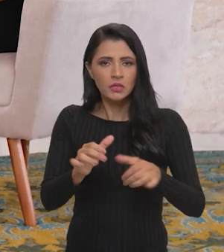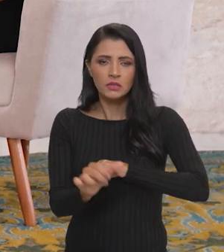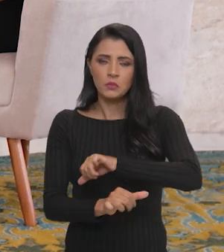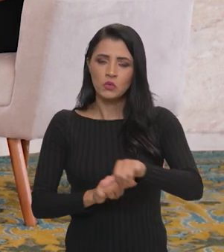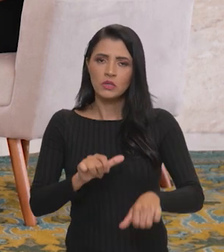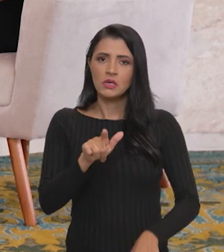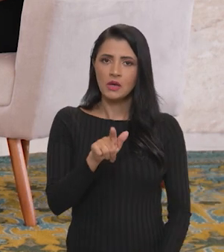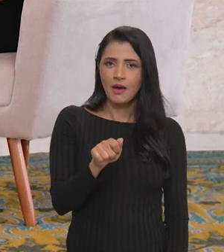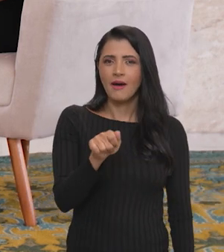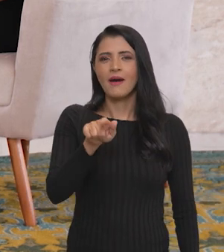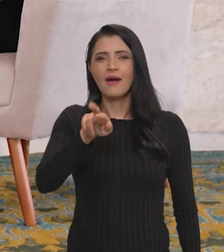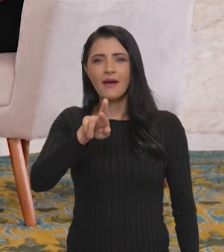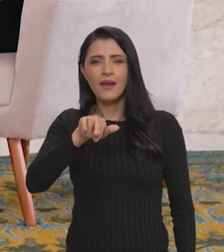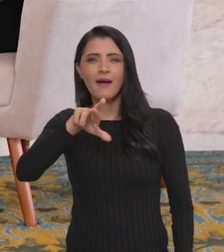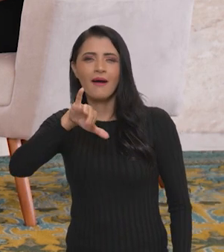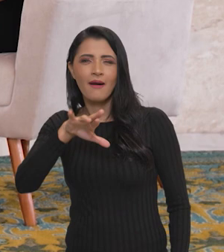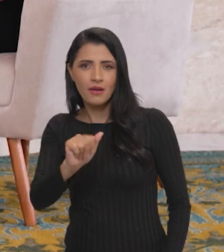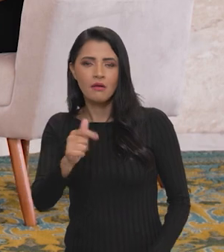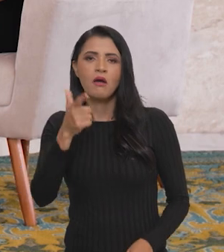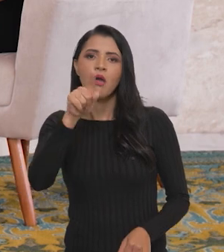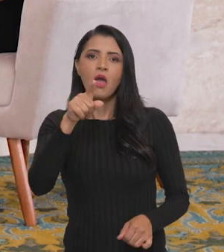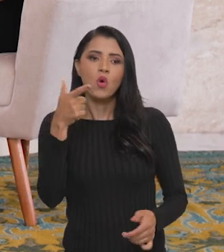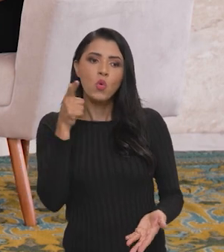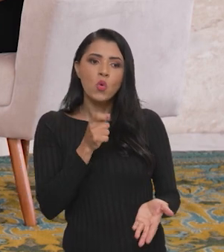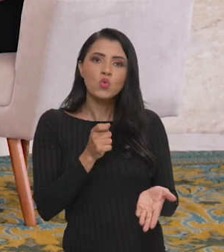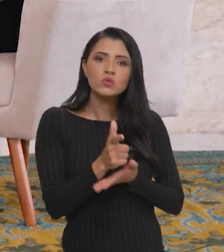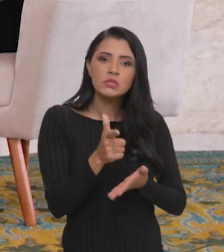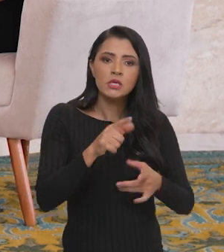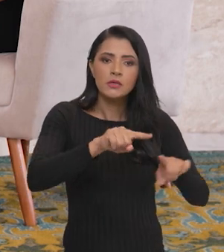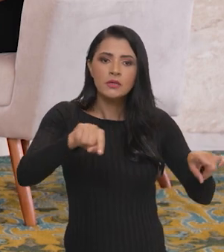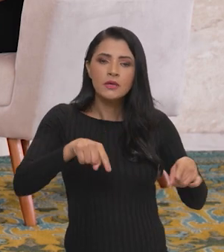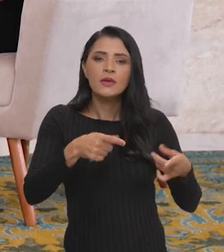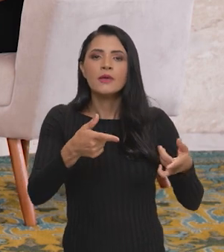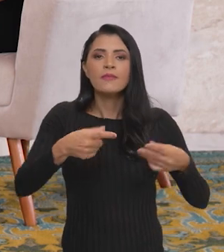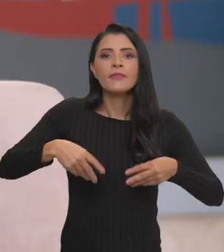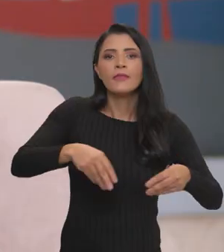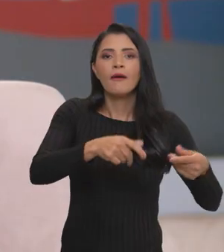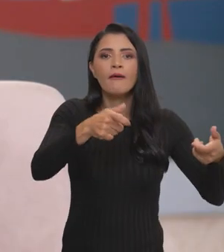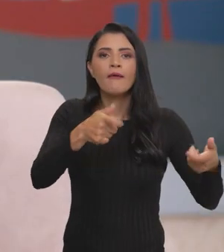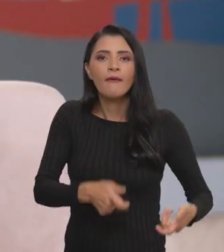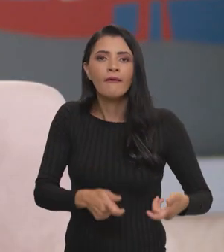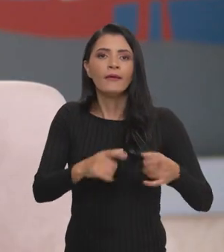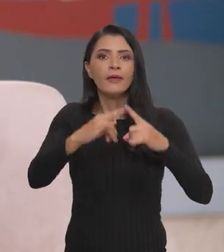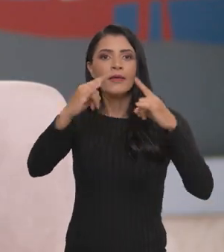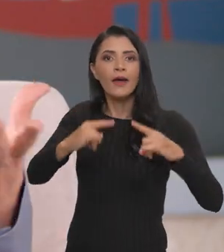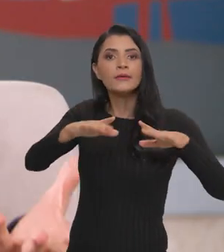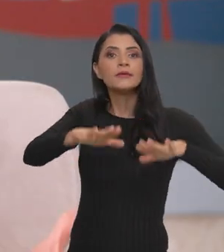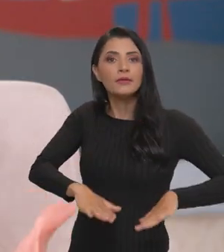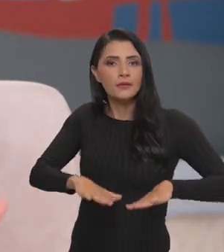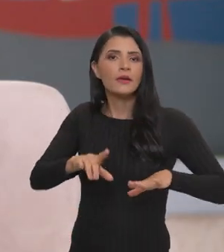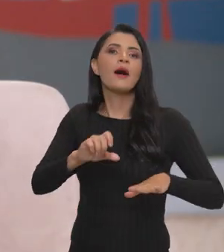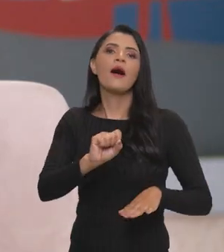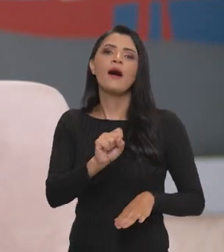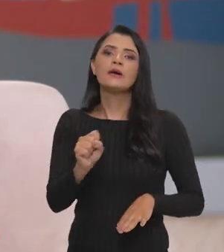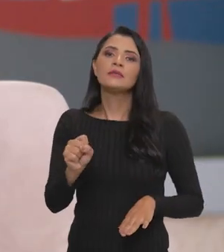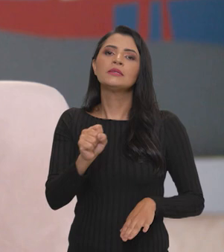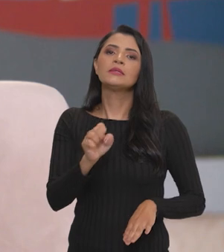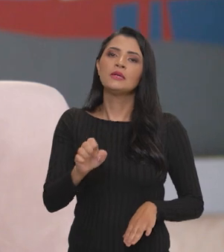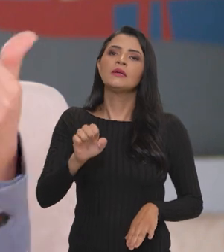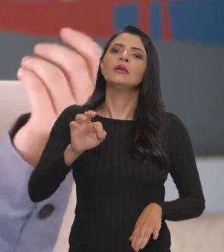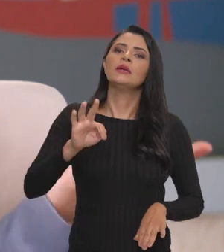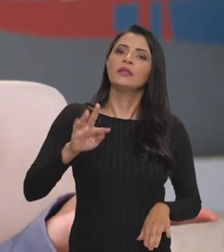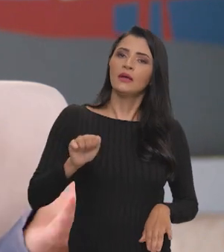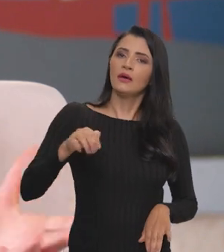promover a reforma agrária, que envolve obtenção de terras, desenvolvimento de assentamentos. Nós tivemos autorização muito